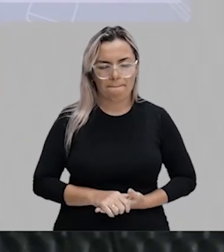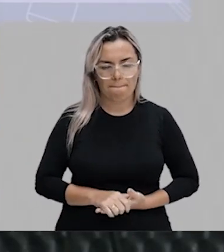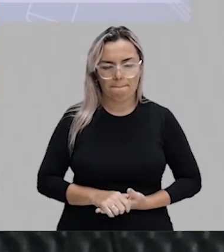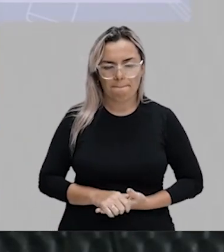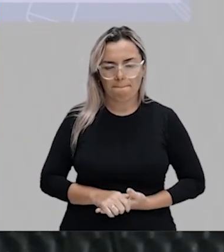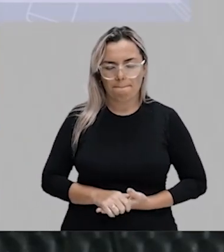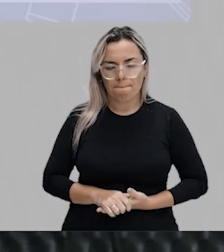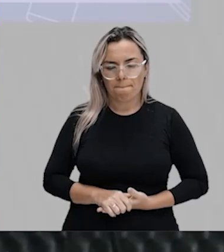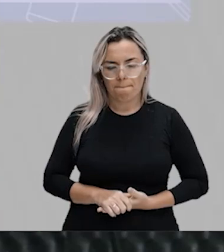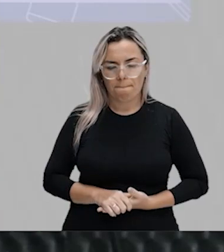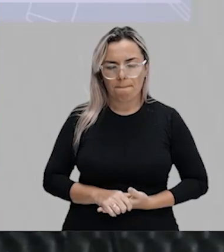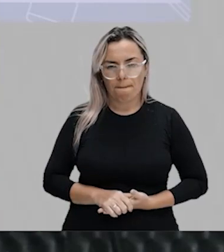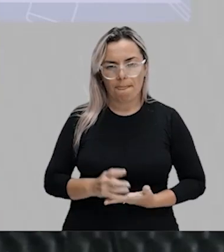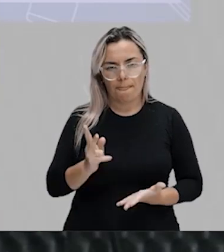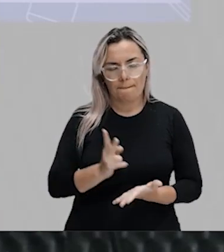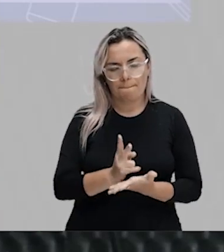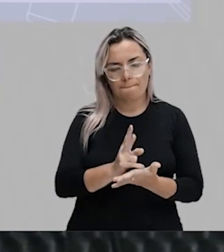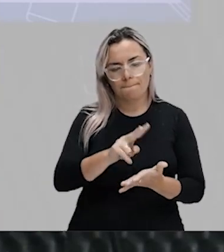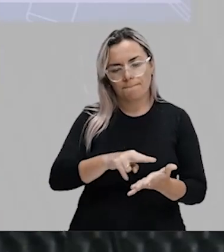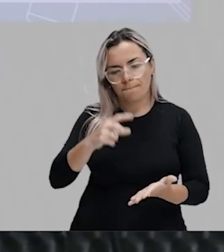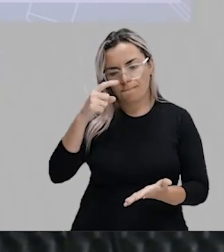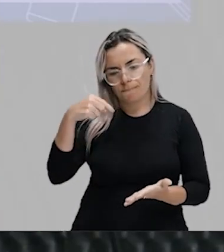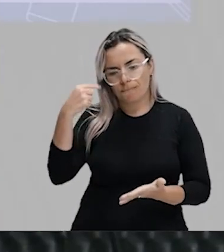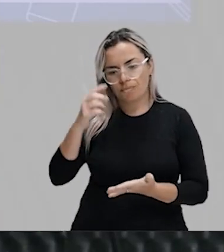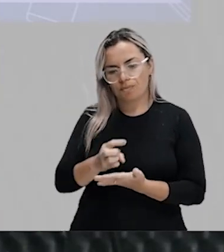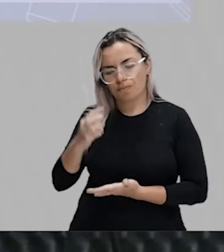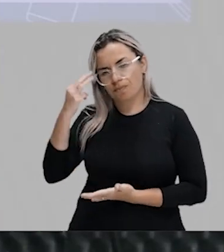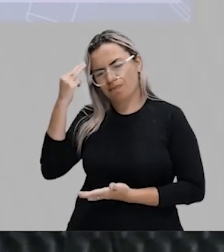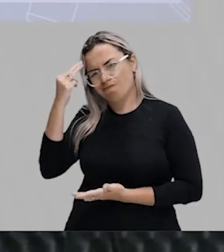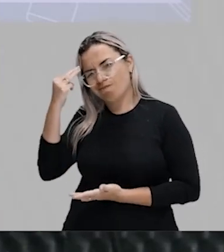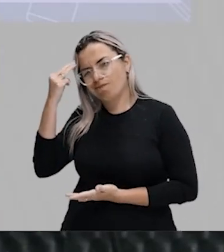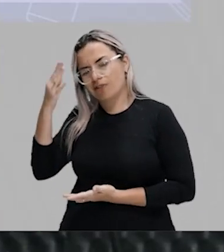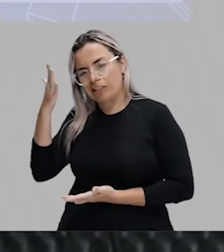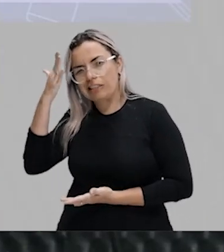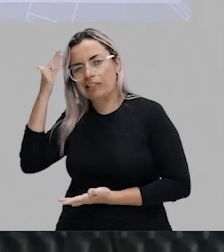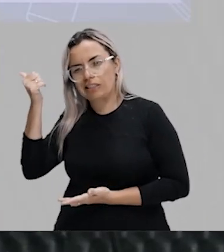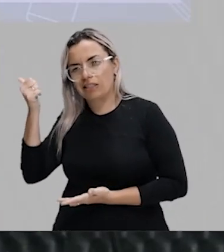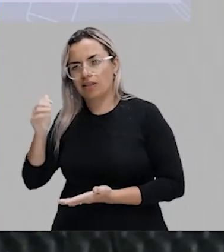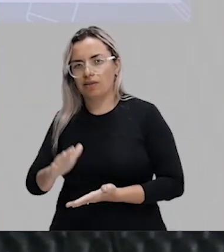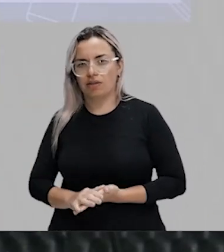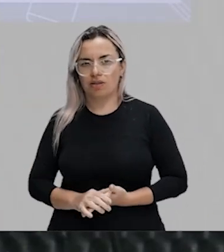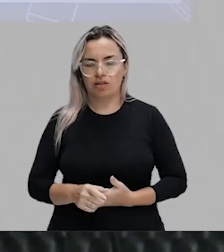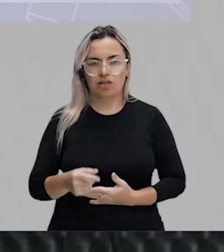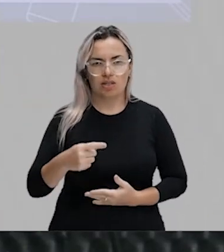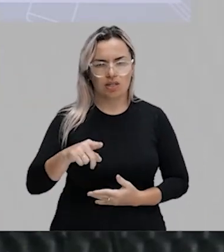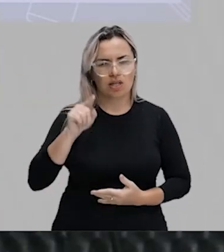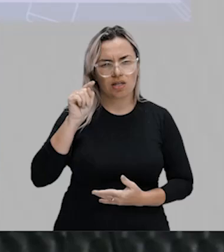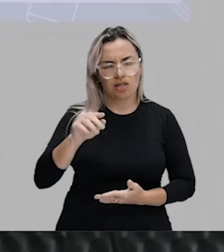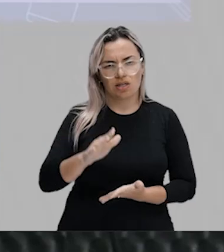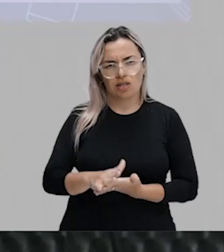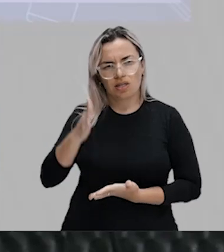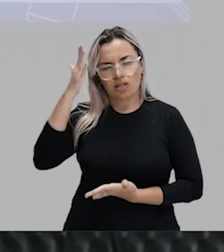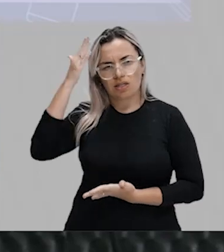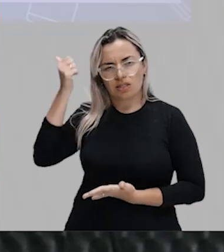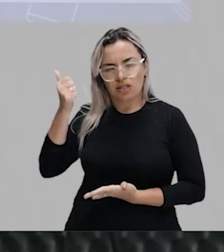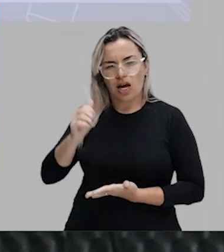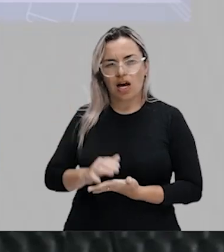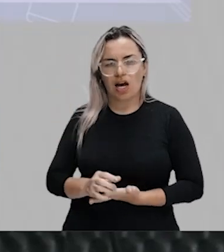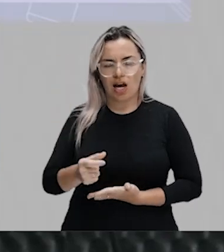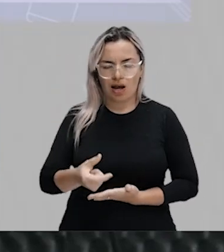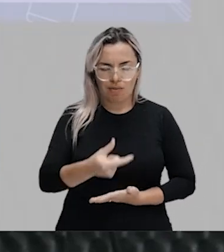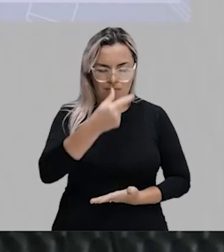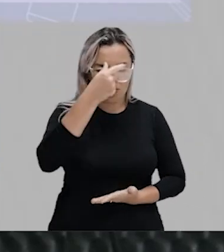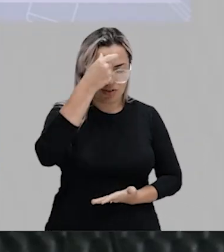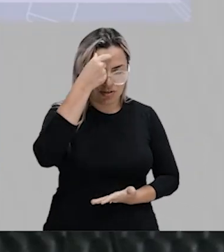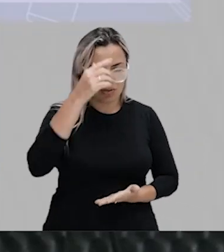Aldedilho. Aldedilho. Memorizar. Saber de cabeça. Vocês sabem de cabeça tudo que a gente ensina aqui. Vocês da